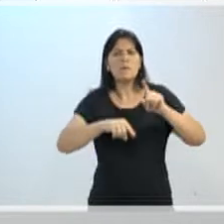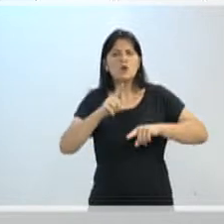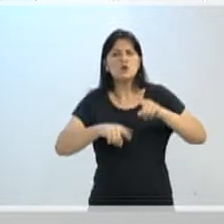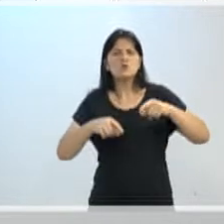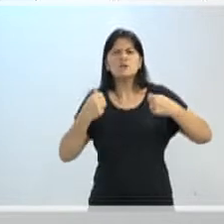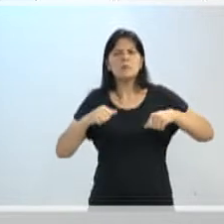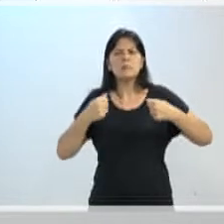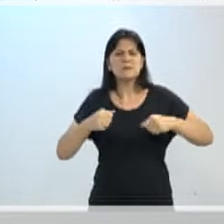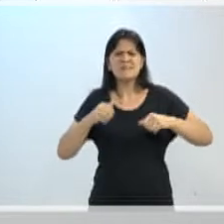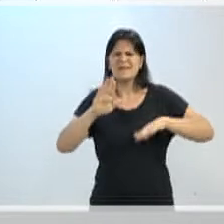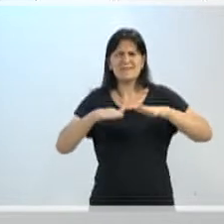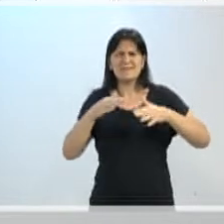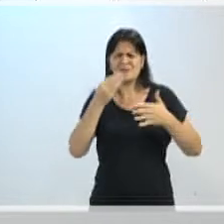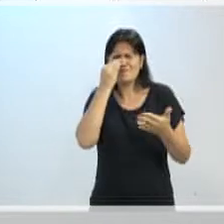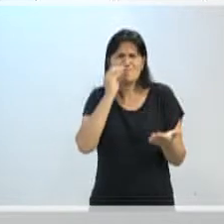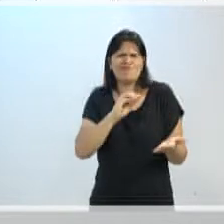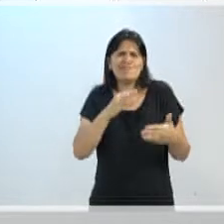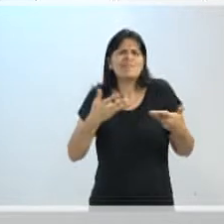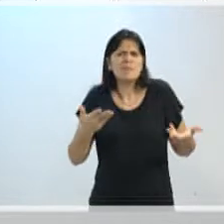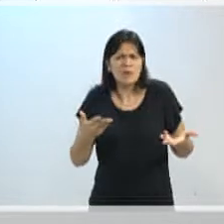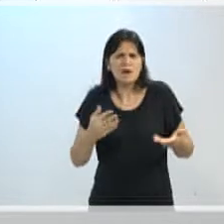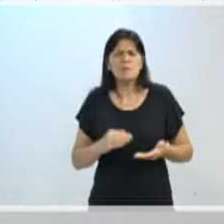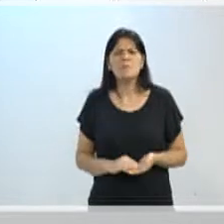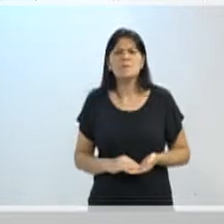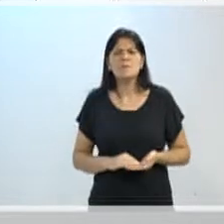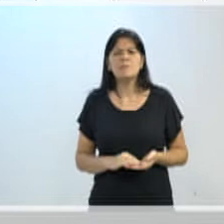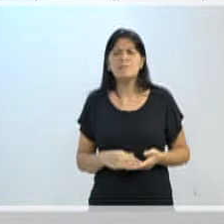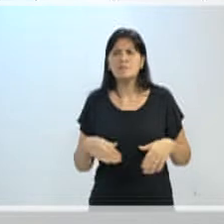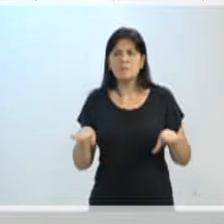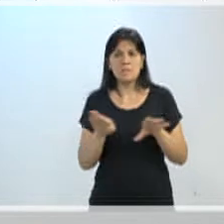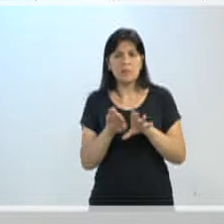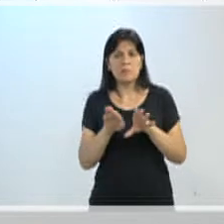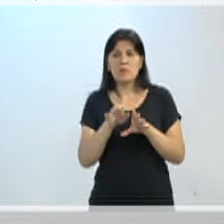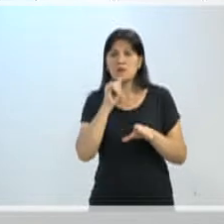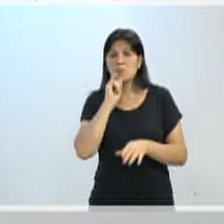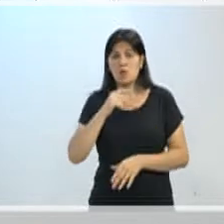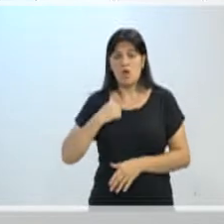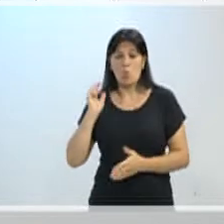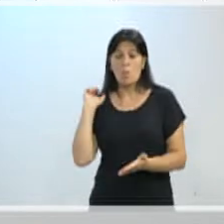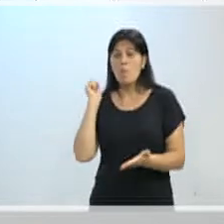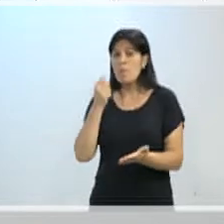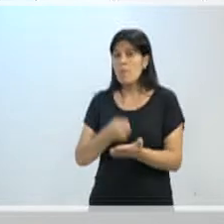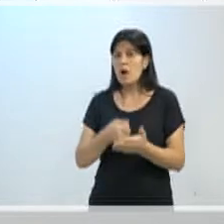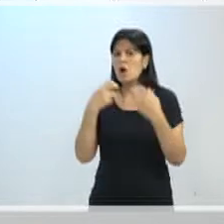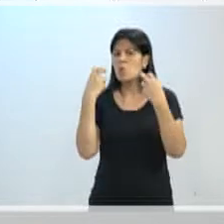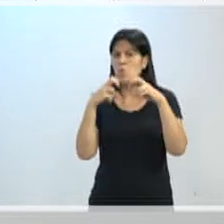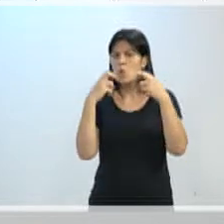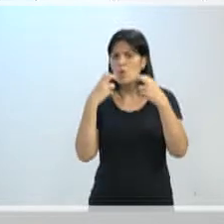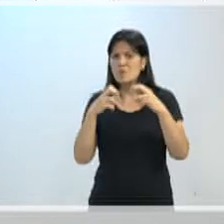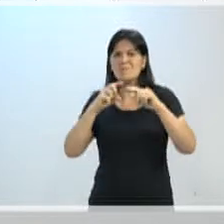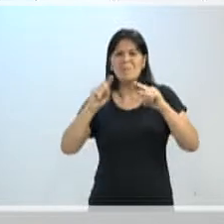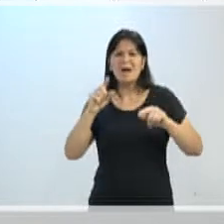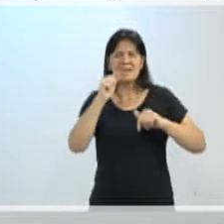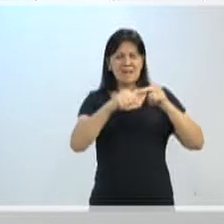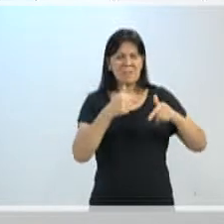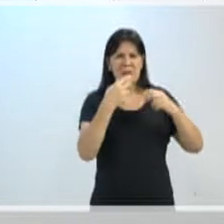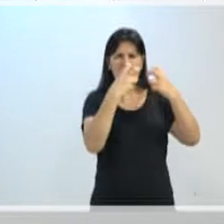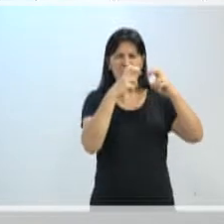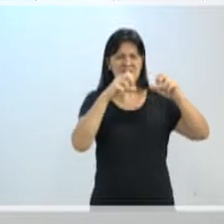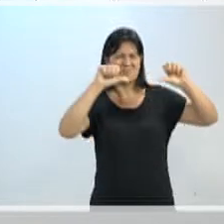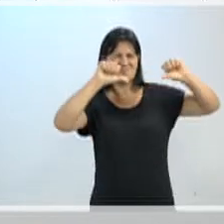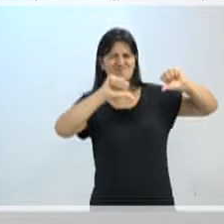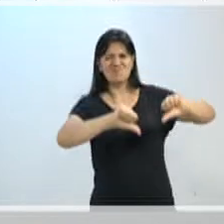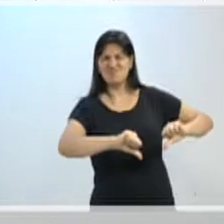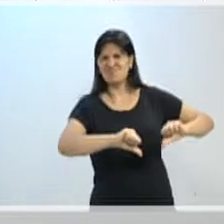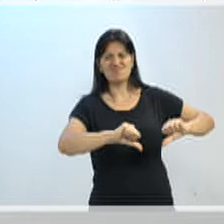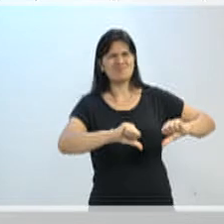Oferecer serviço compatível com a capacidade de pagamento dos usuários. Acho que esse é um dos maiores desafios. Não sei se existe que em